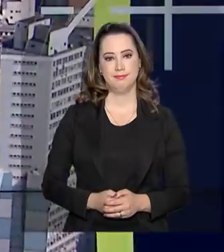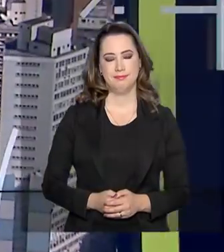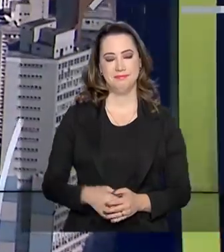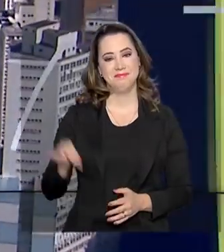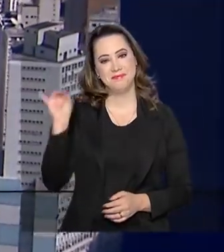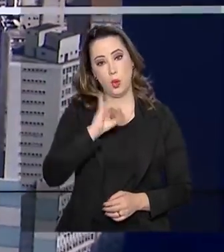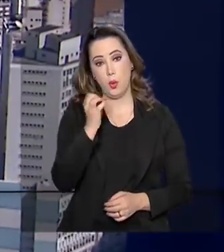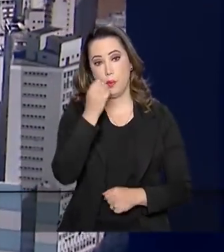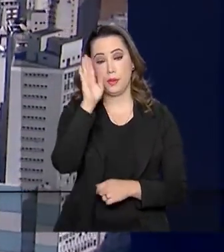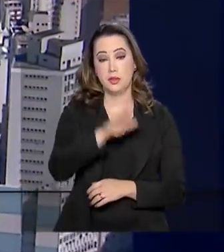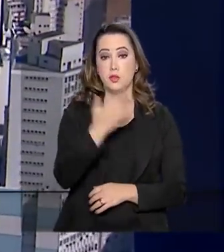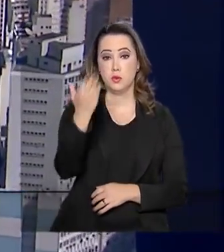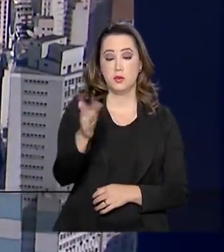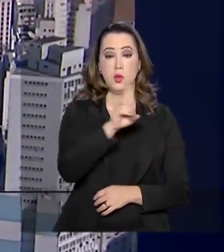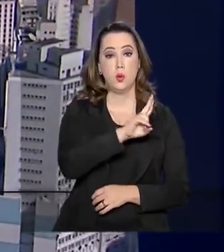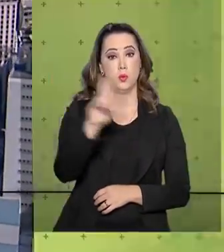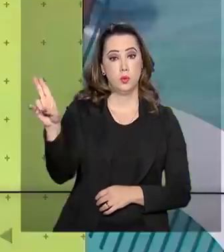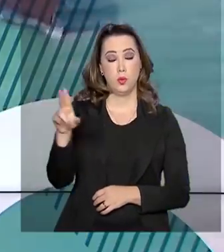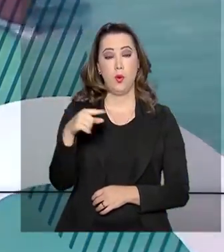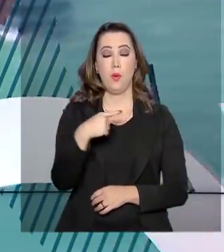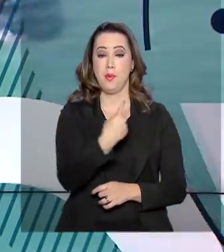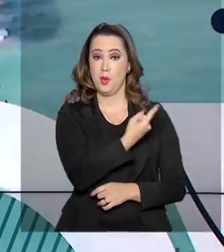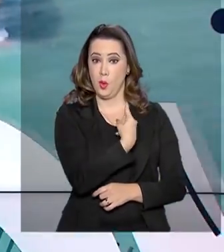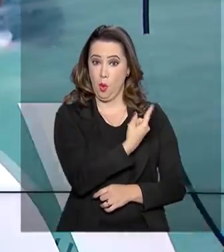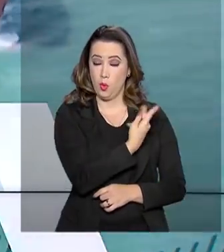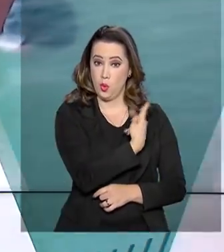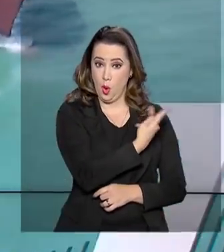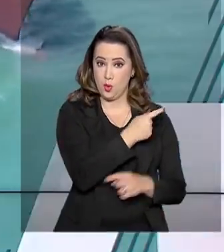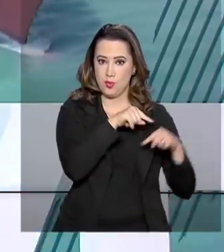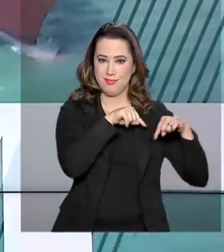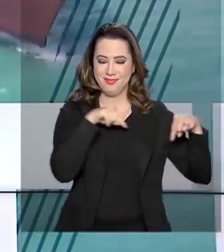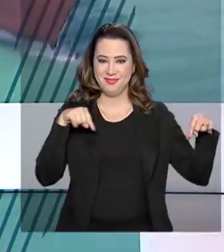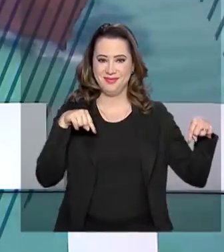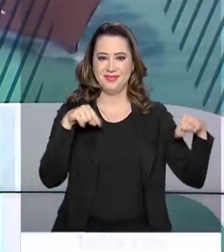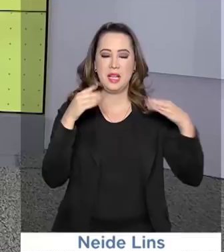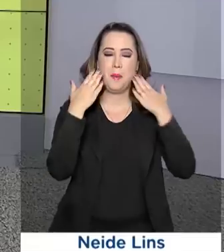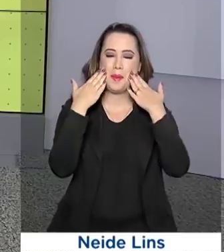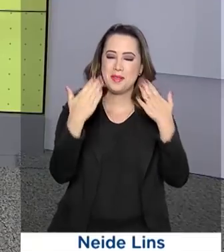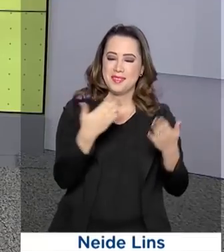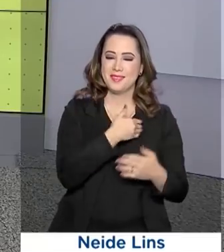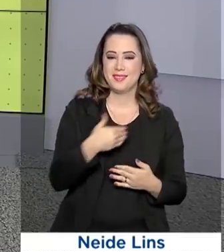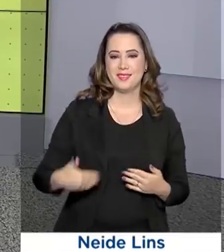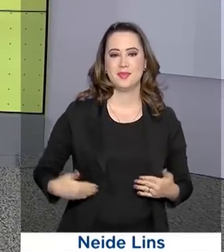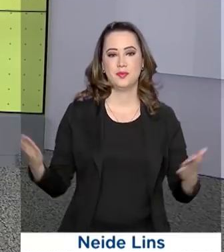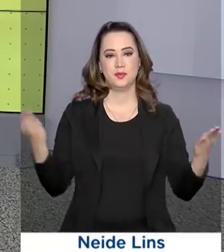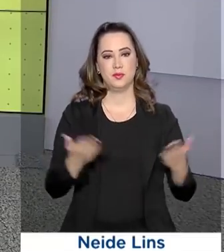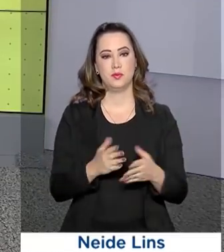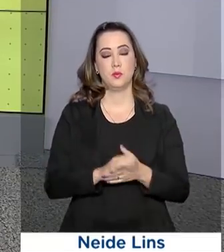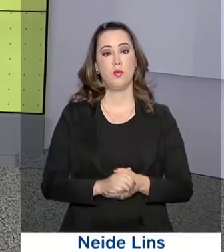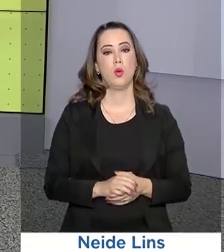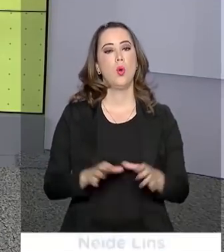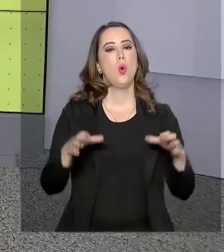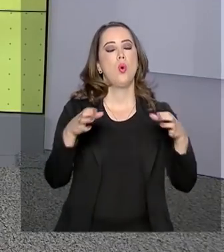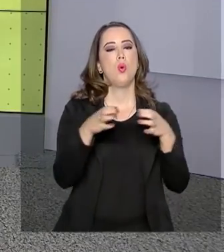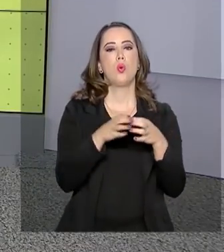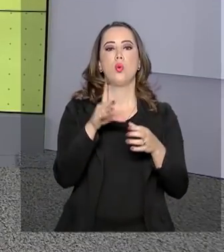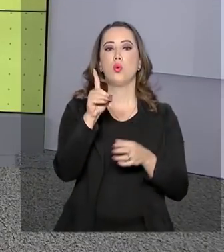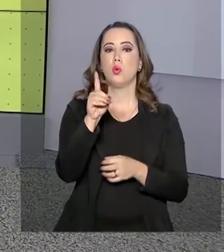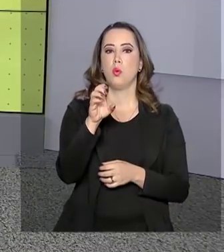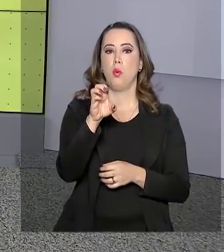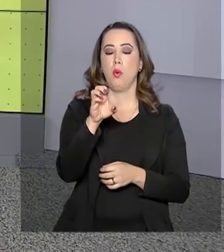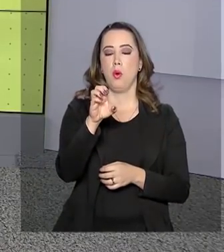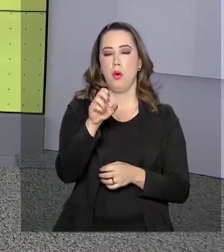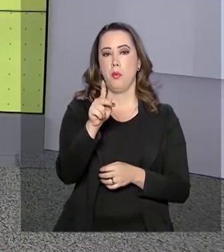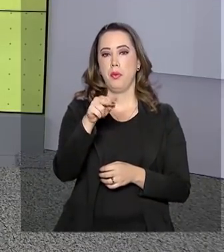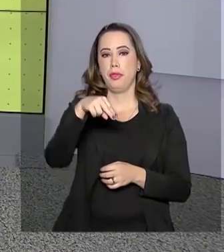Olá, boa tarde para você. Eu sou o Roberto Camargo e está no ar o governo agora. O Departamento Penitenciário Nacional prevê